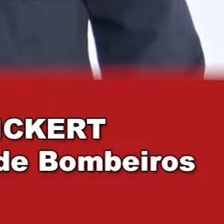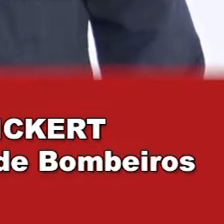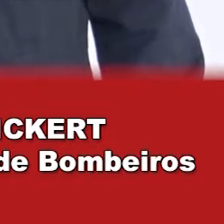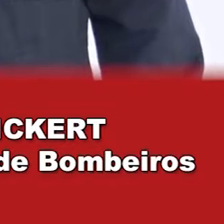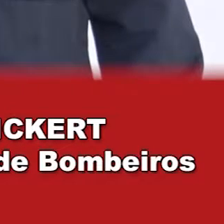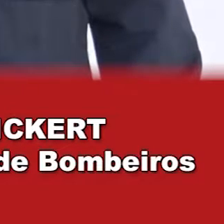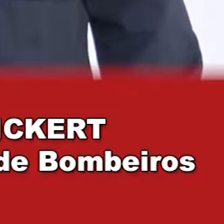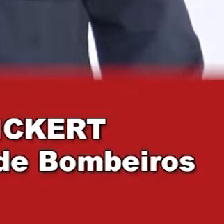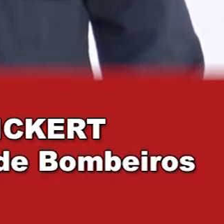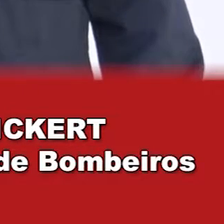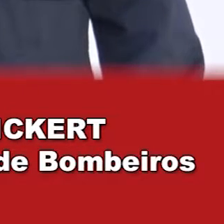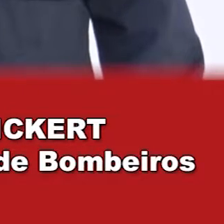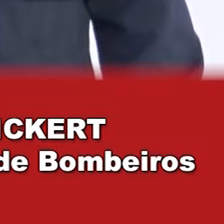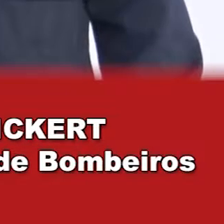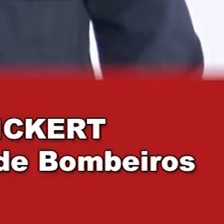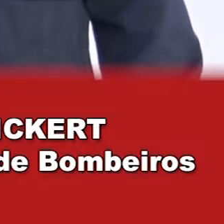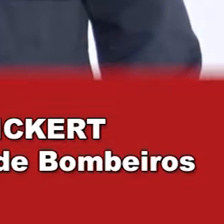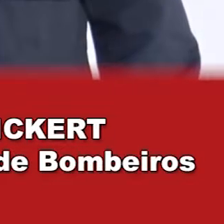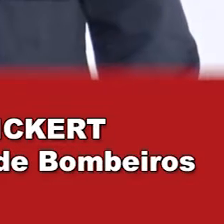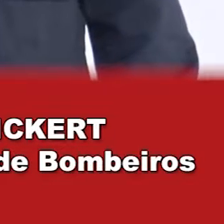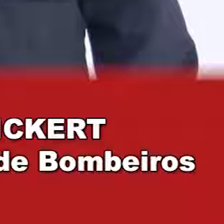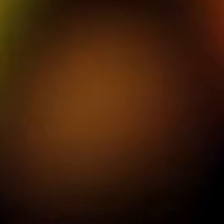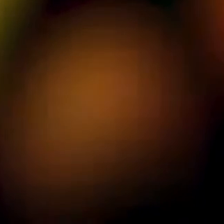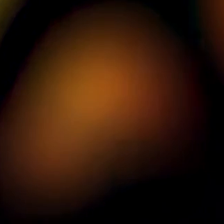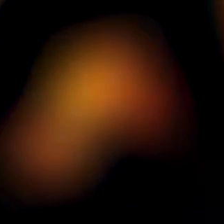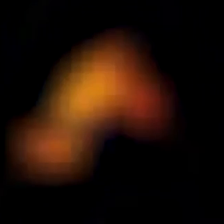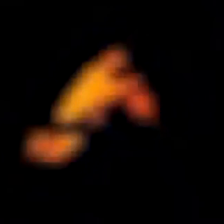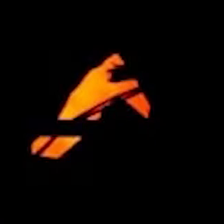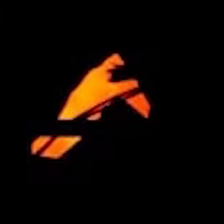trabalho profissional do corpo de bombeiros.